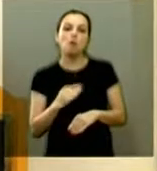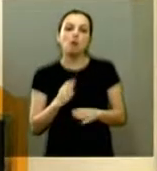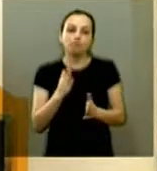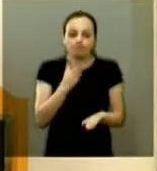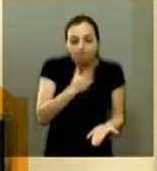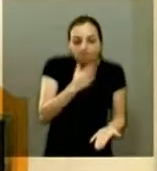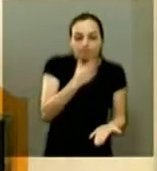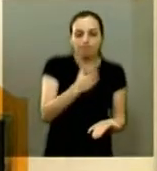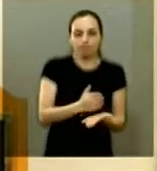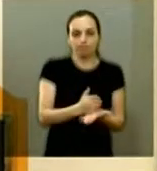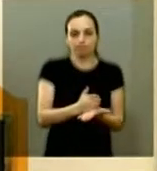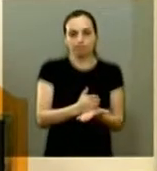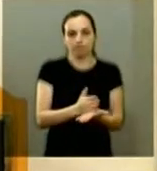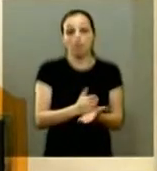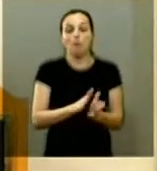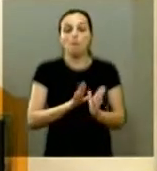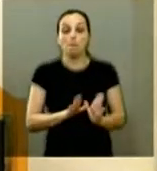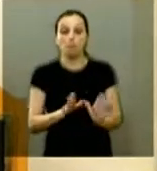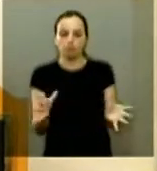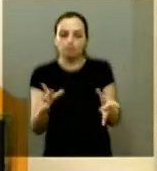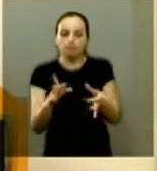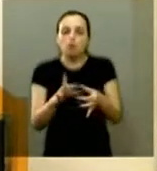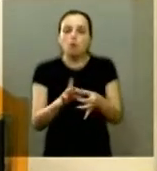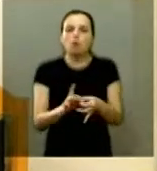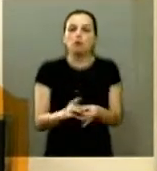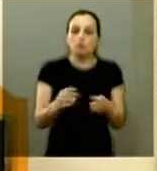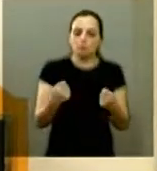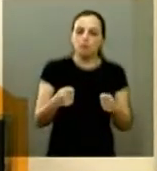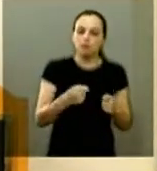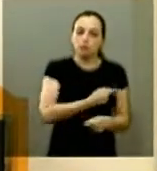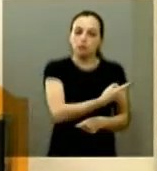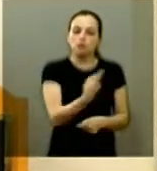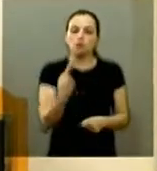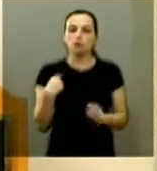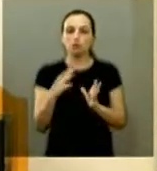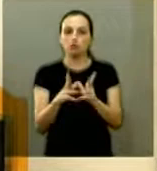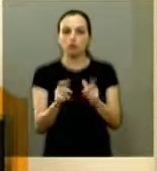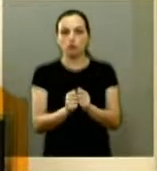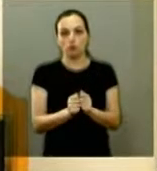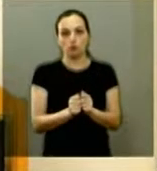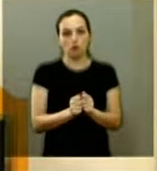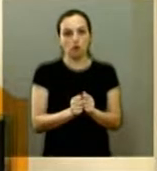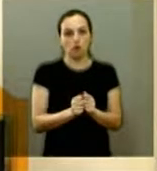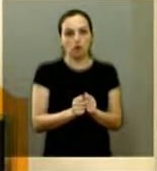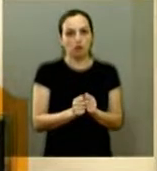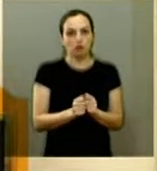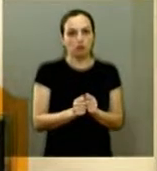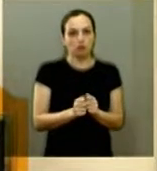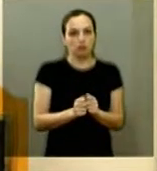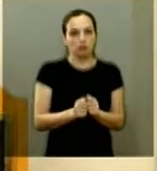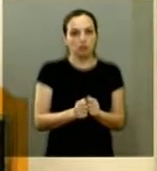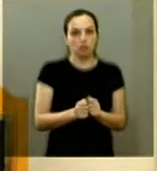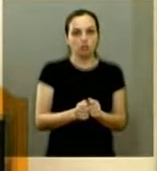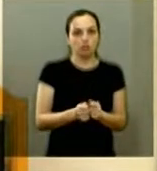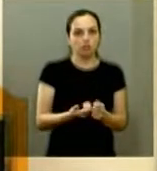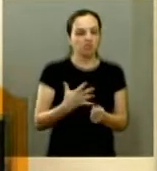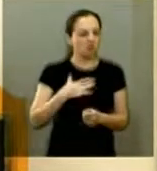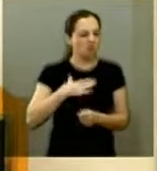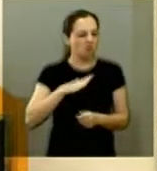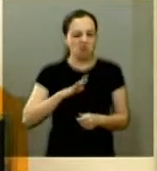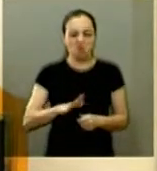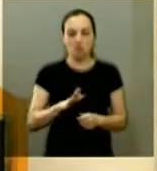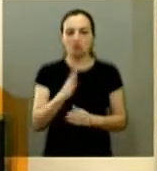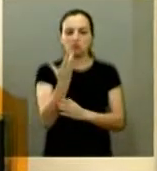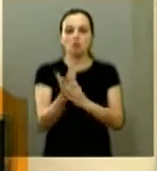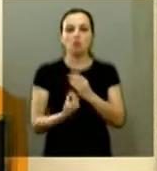porém um consenso tem que perpetuar entre todos nós não suportamos mais esse modelo e esse sistema político